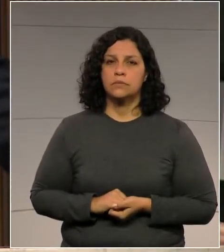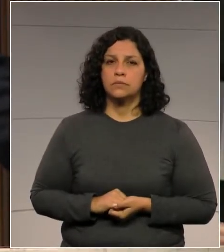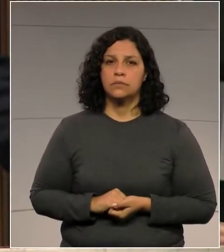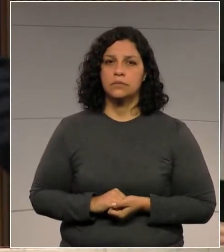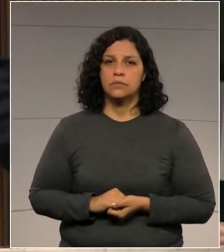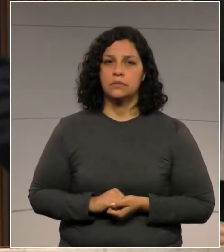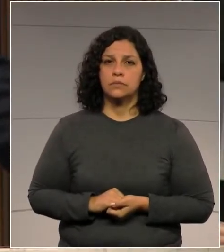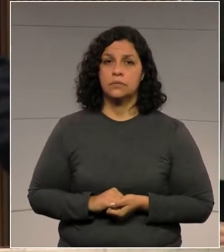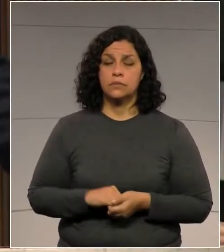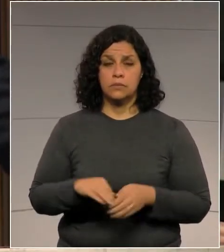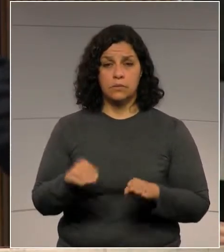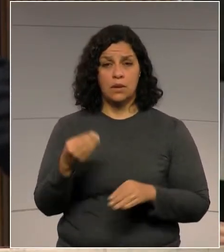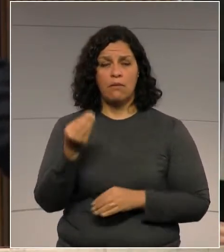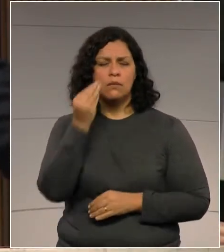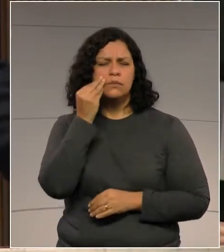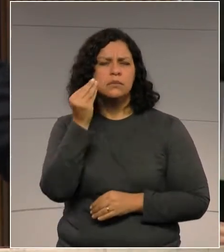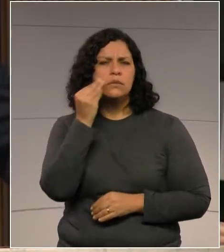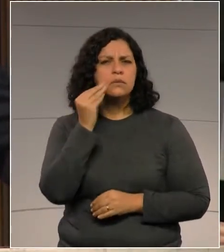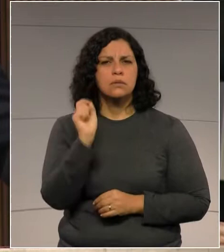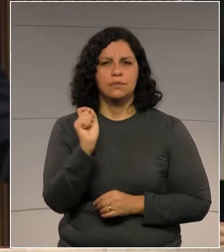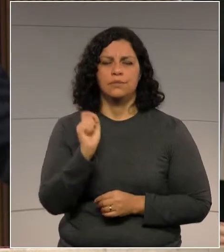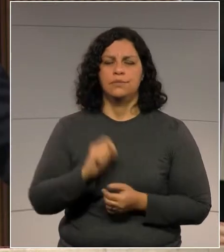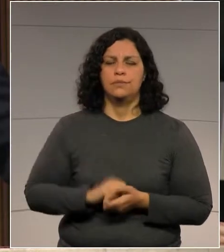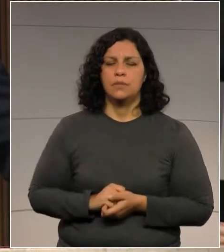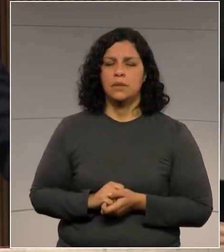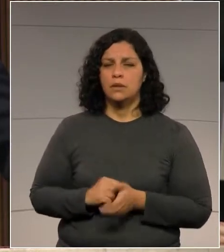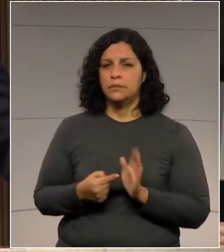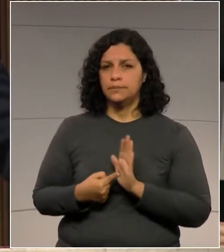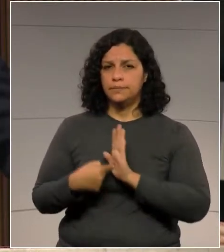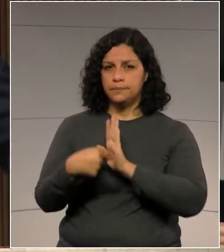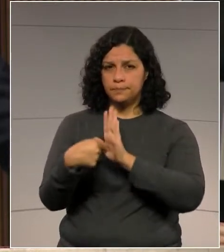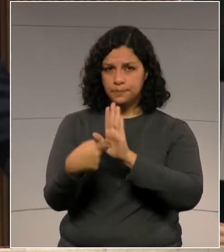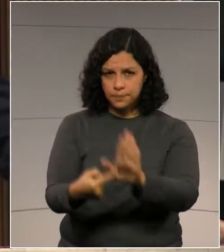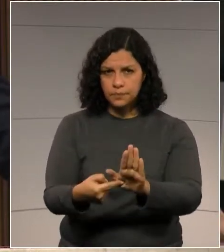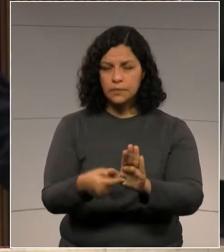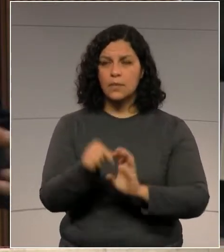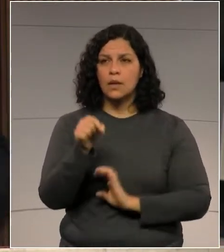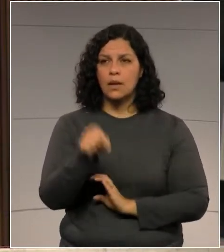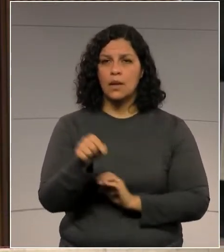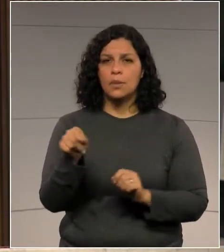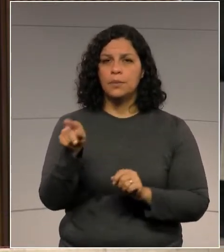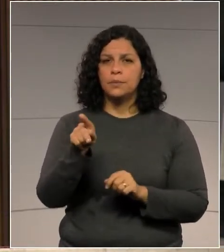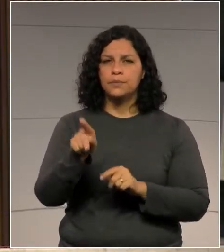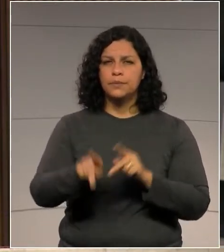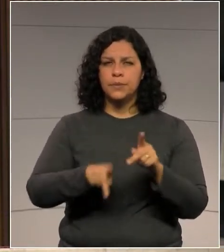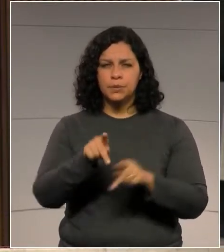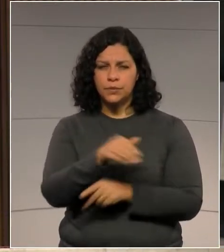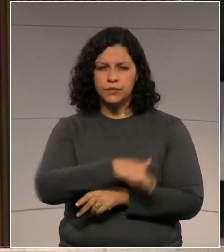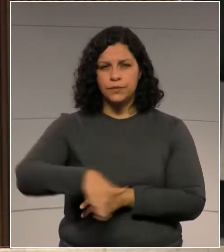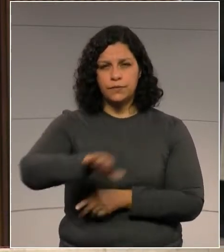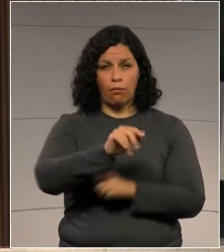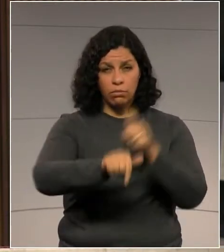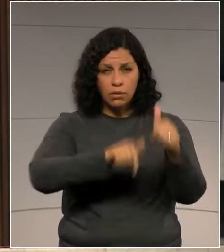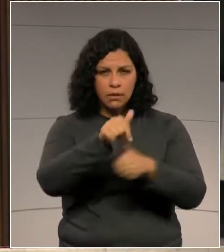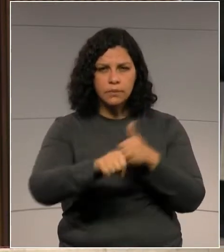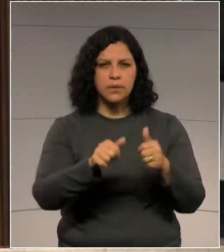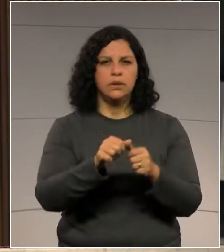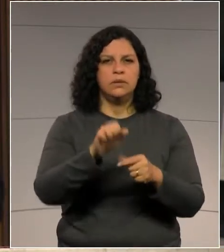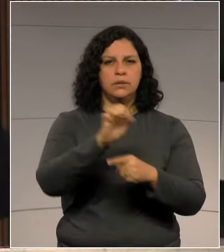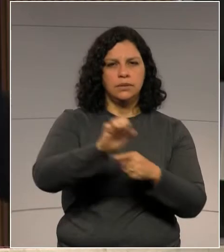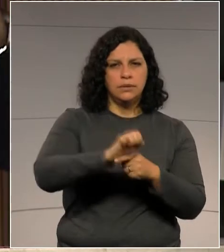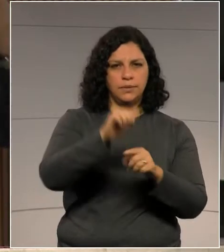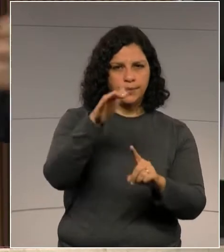pretende trazer para os servidores públicos do Paraná